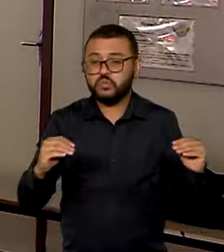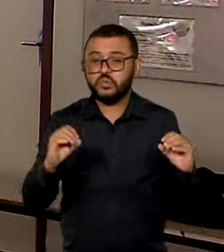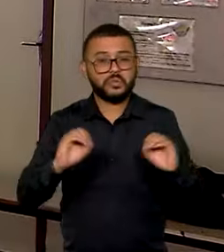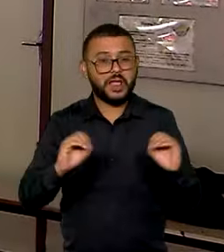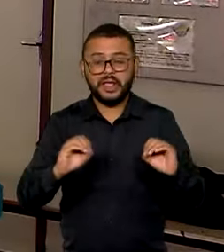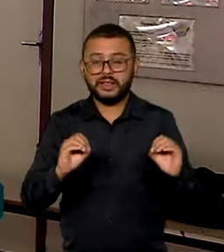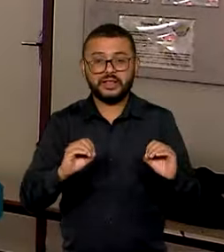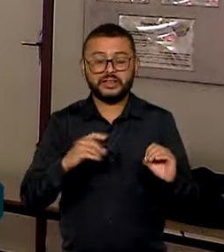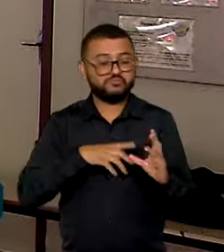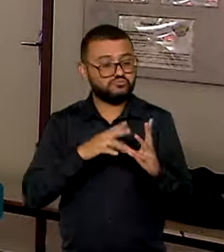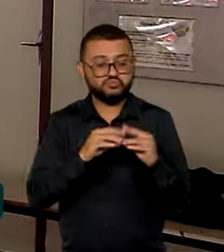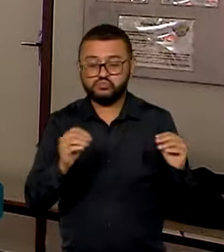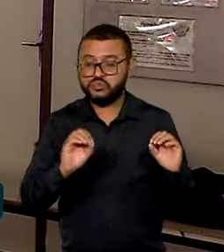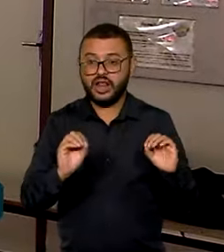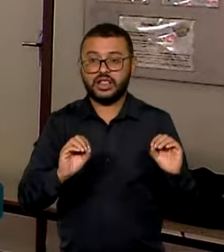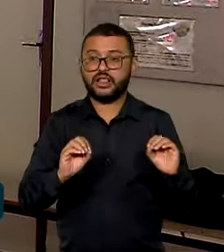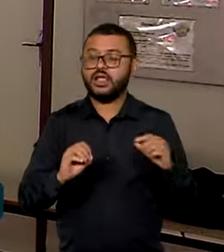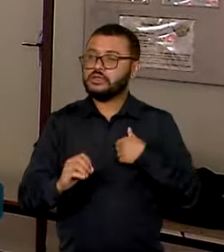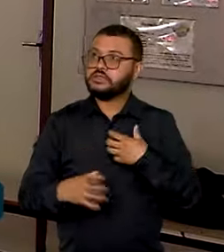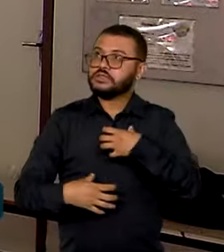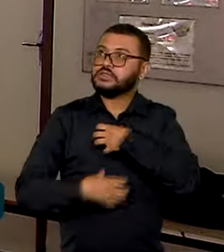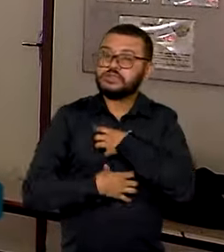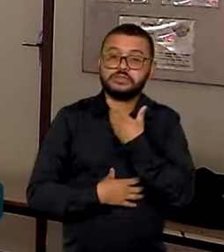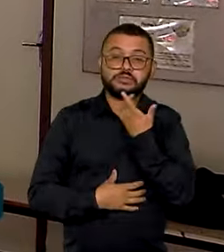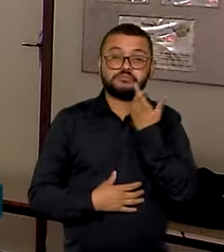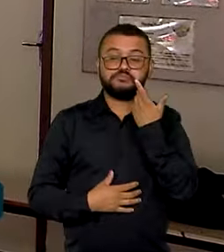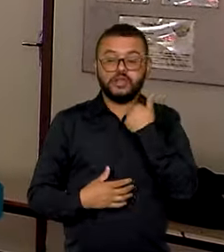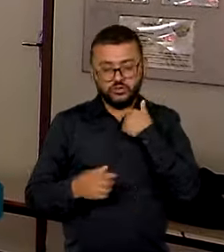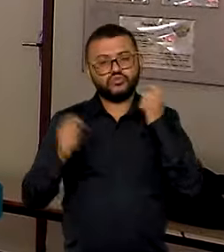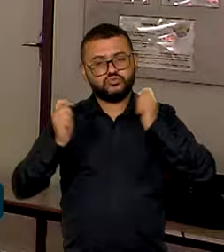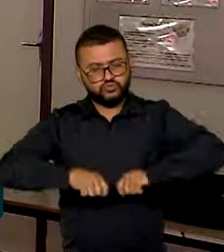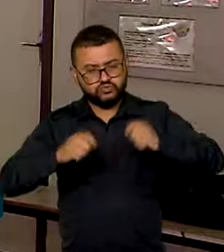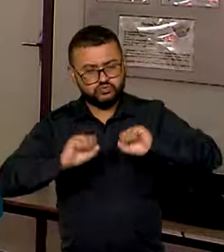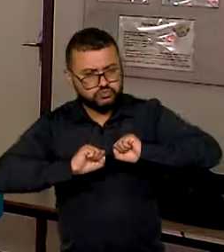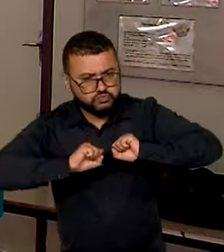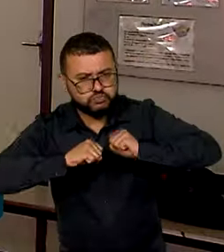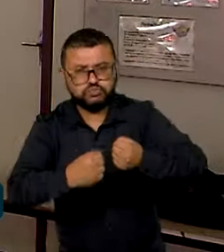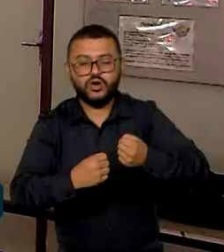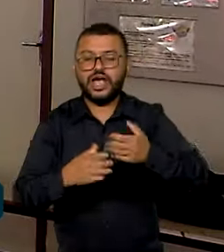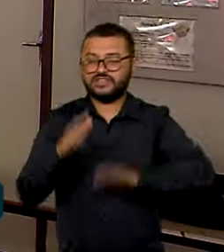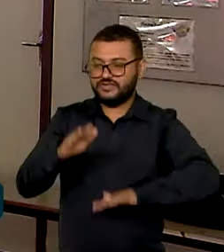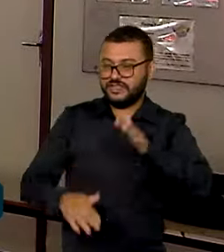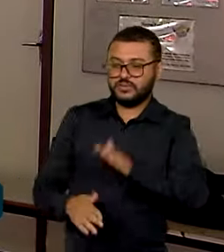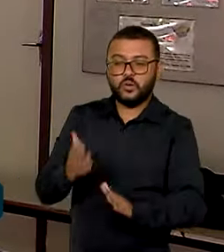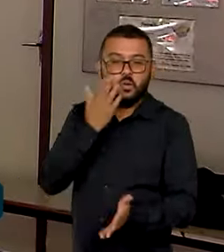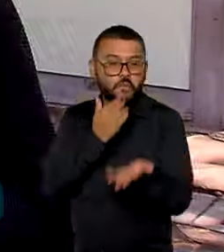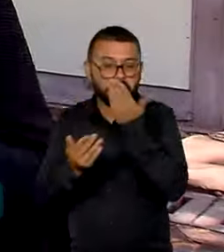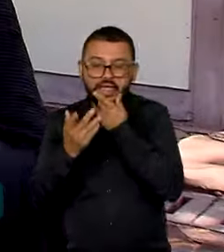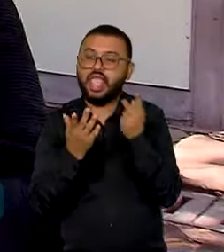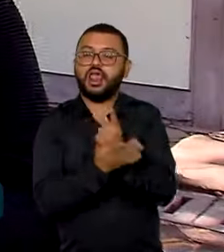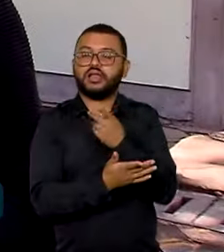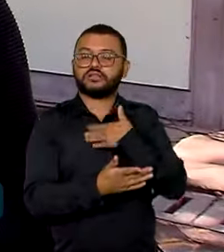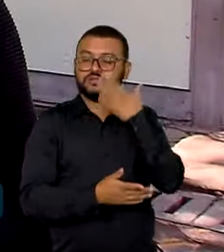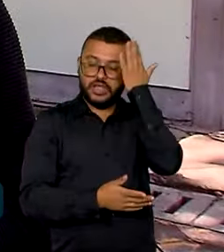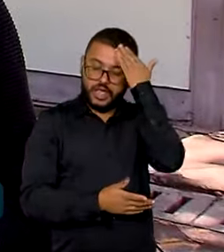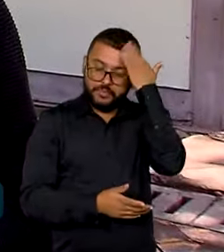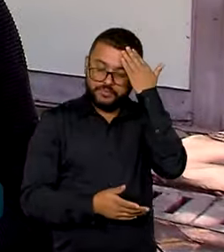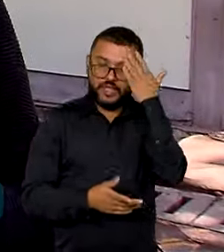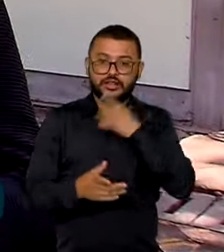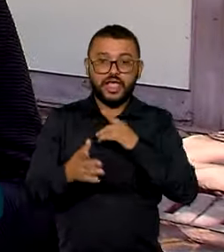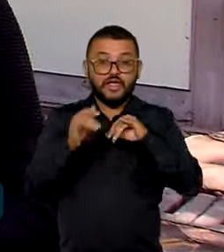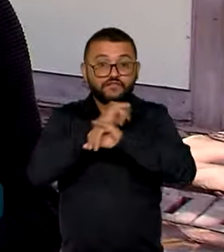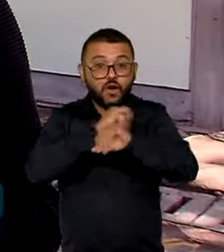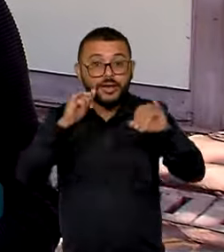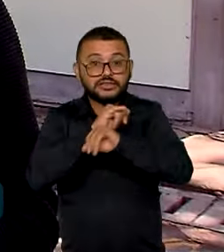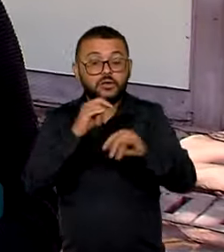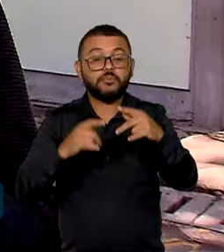evolução de sarar. Eu estou fazendo o possível. Às vezes a gente extrapola comendo o que não deve. Dados da Organização